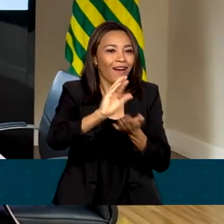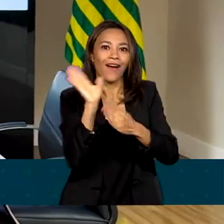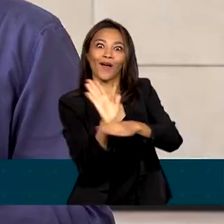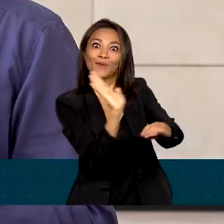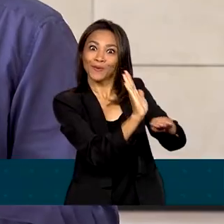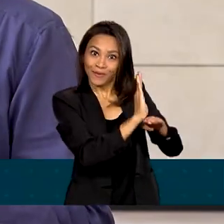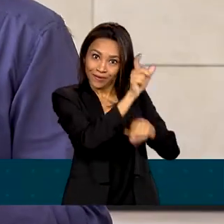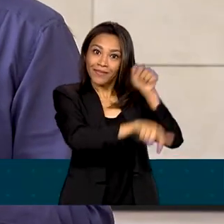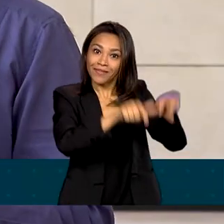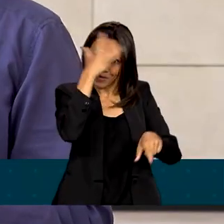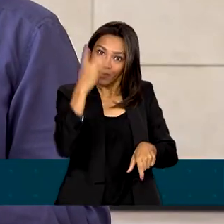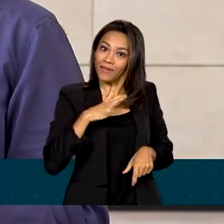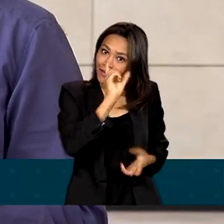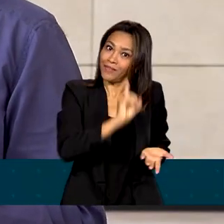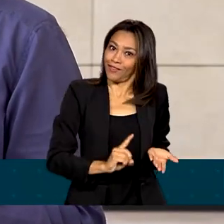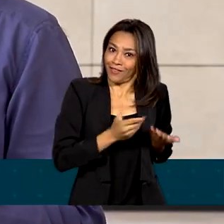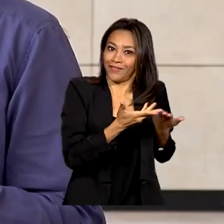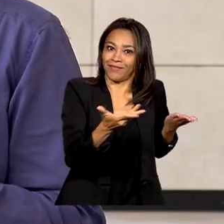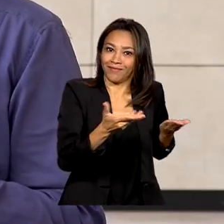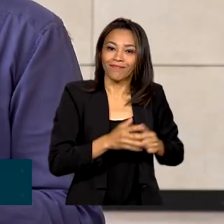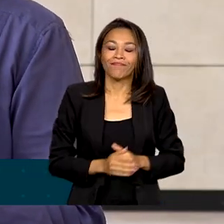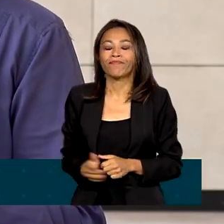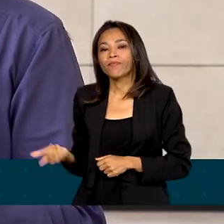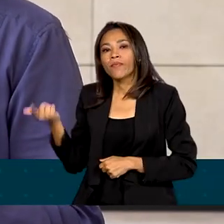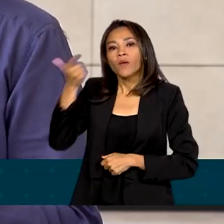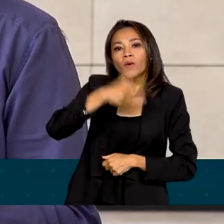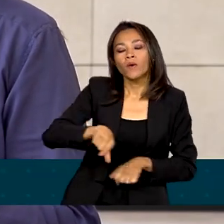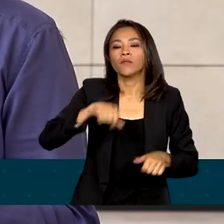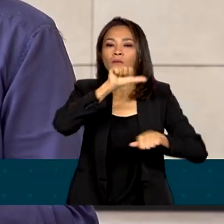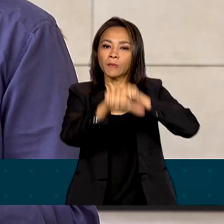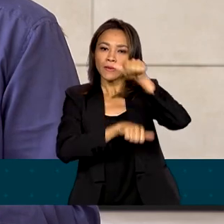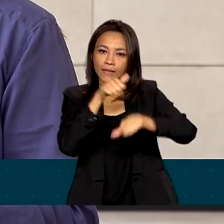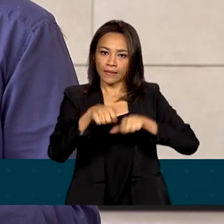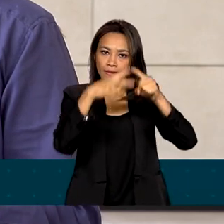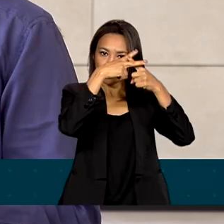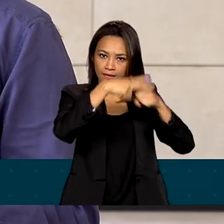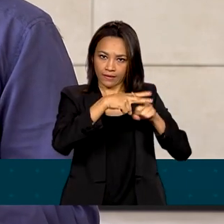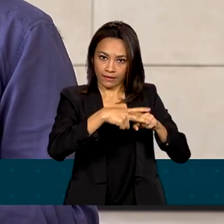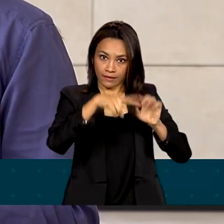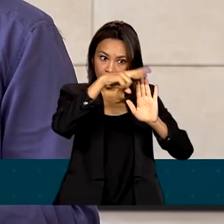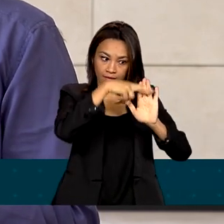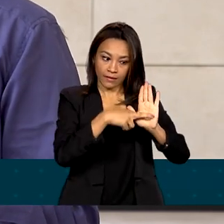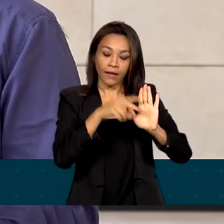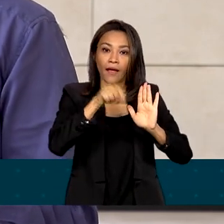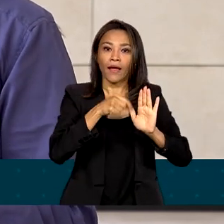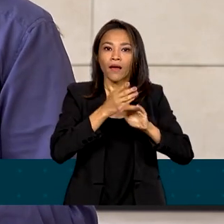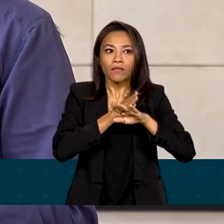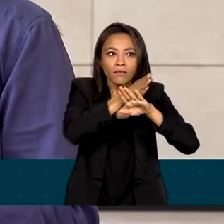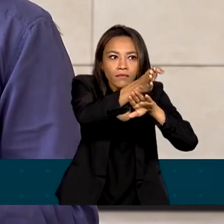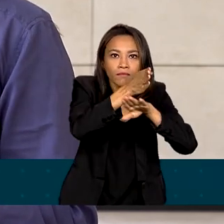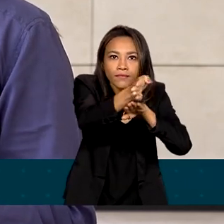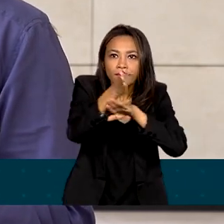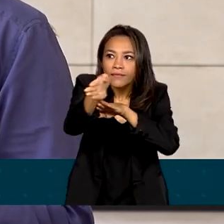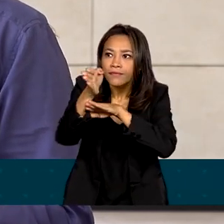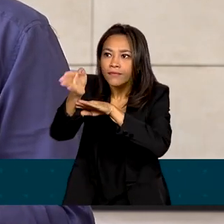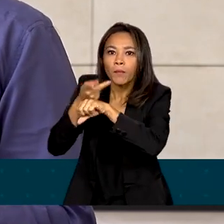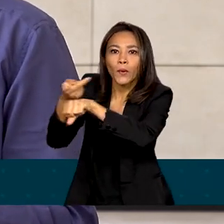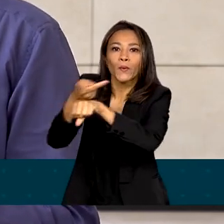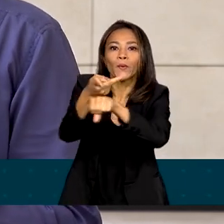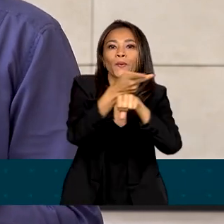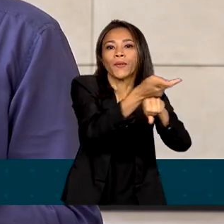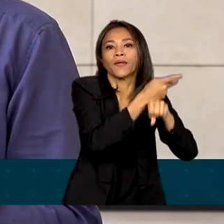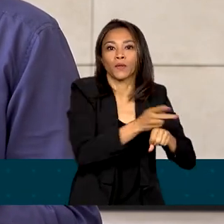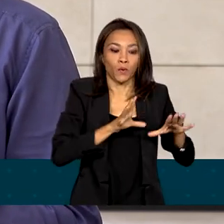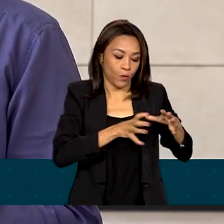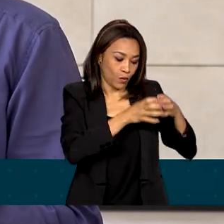têm o direito. Outra etapa da modernização do programa Bolsa Família será a busca ativa. Técnicos dos municípios